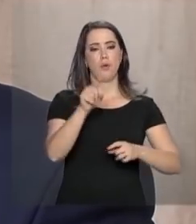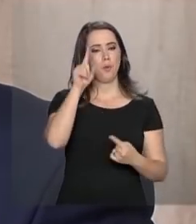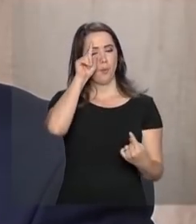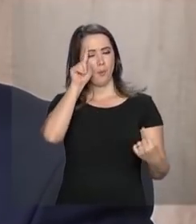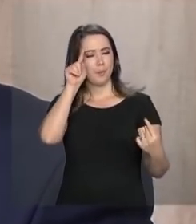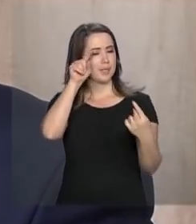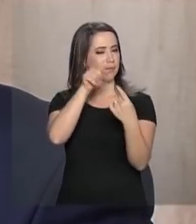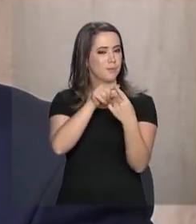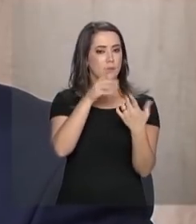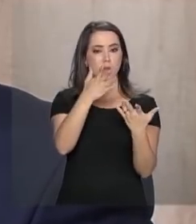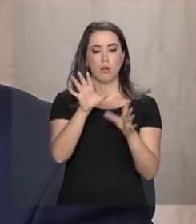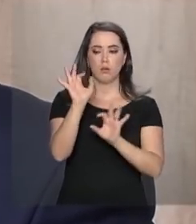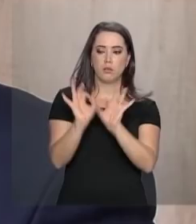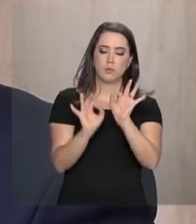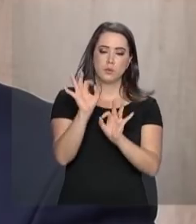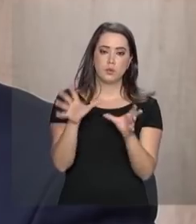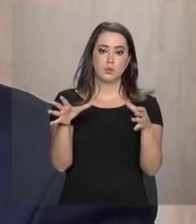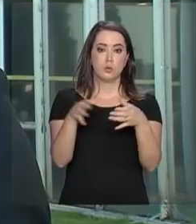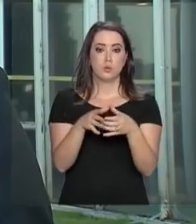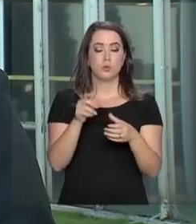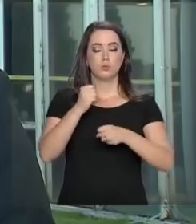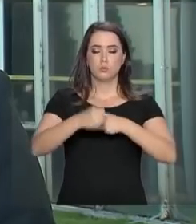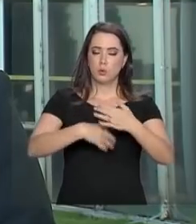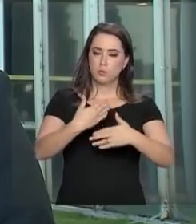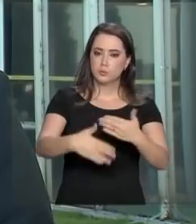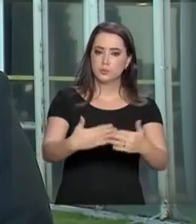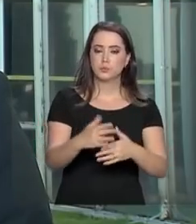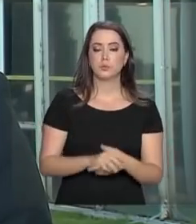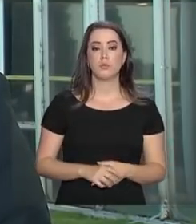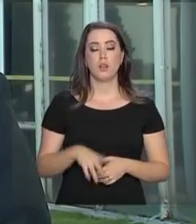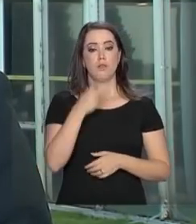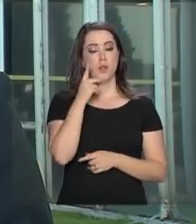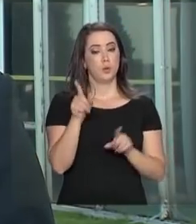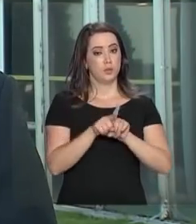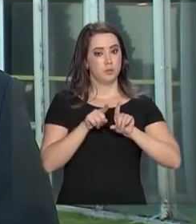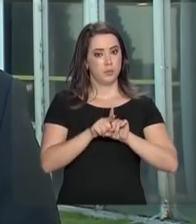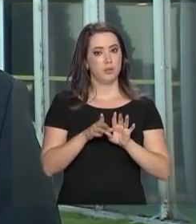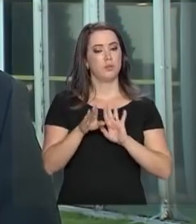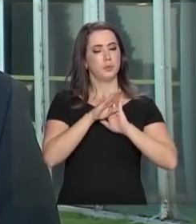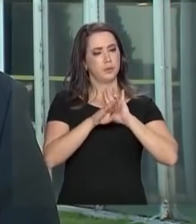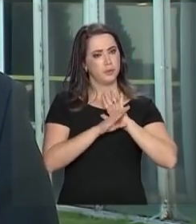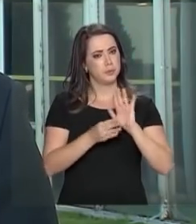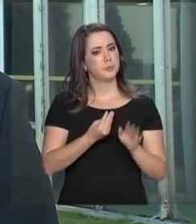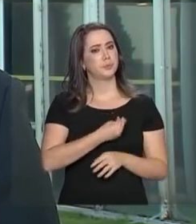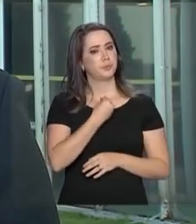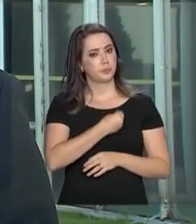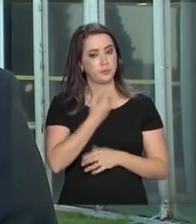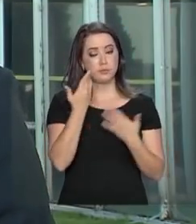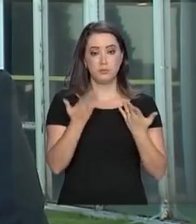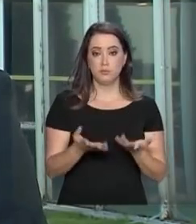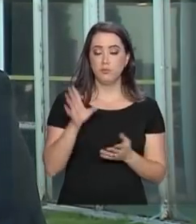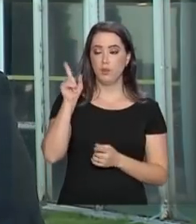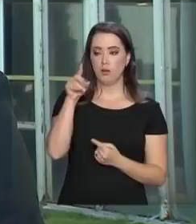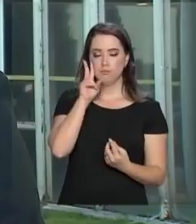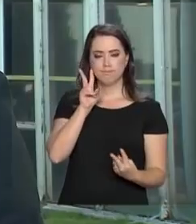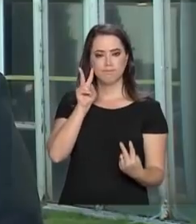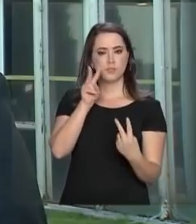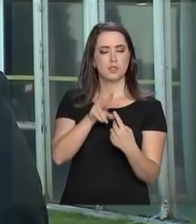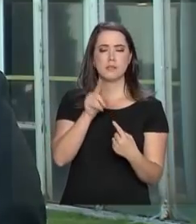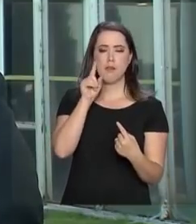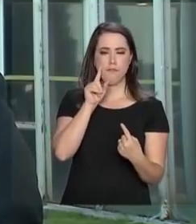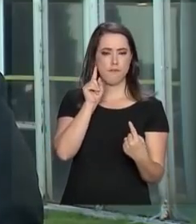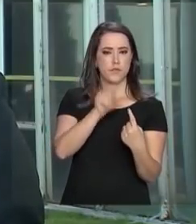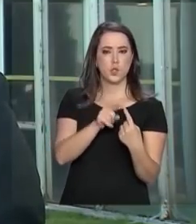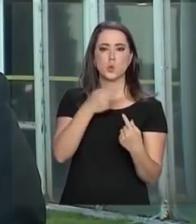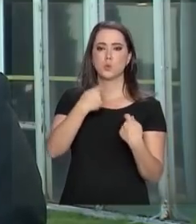Alinhado e destinado ao desenvolvimento produtivo. O ministro também falou sobre o programa Minha Casa Minha Vida, que será avaliado e